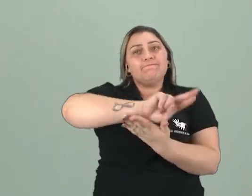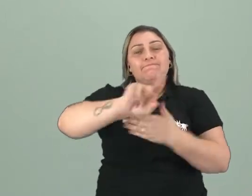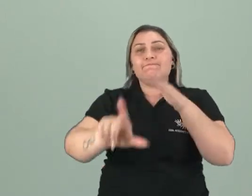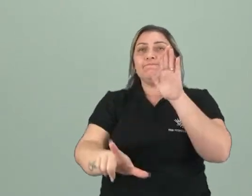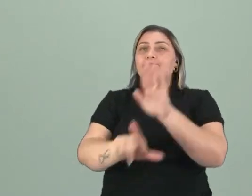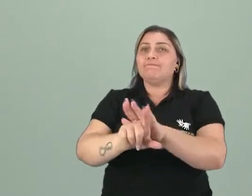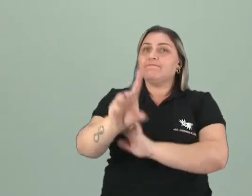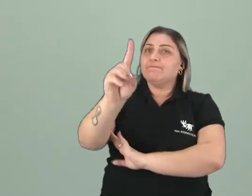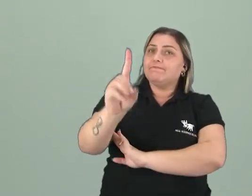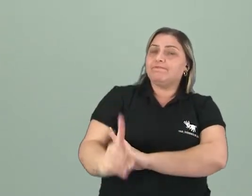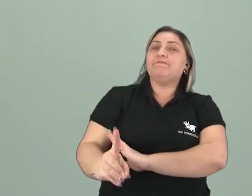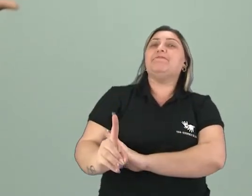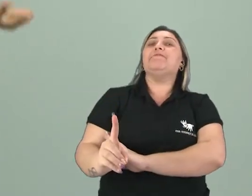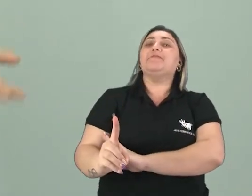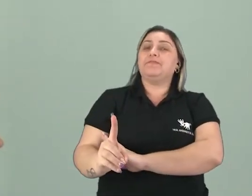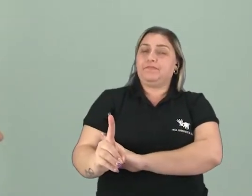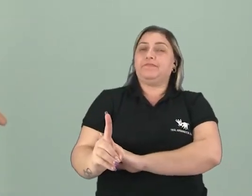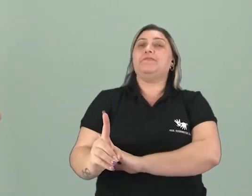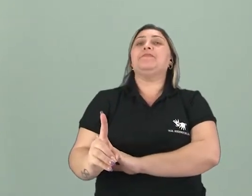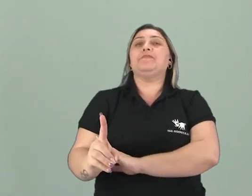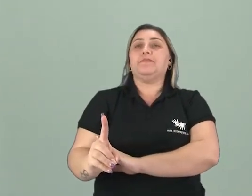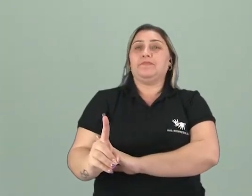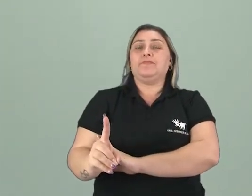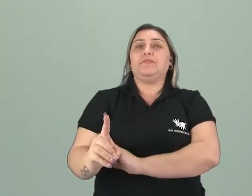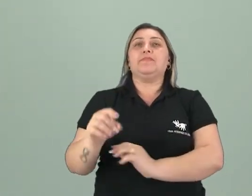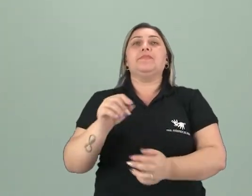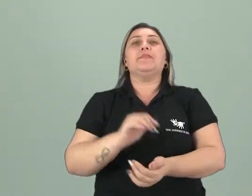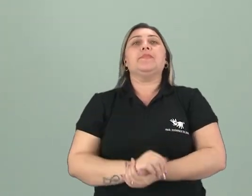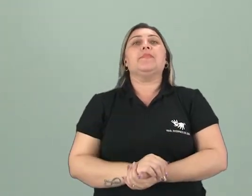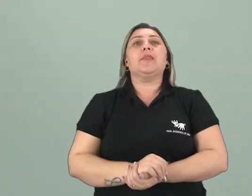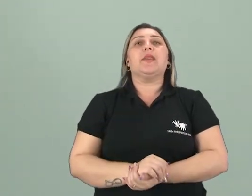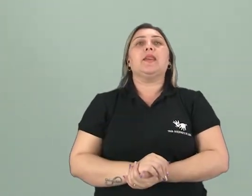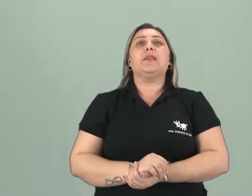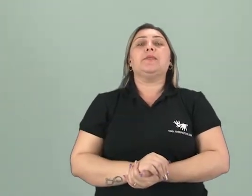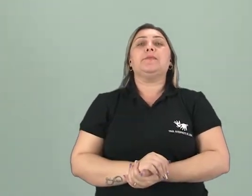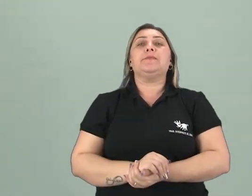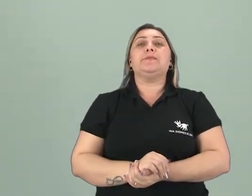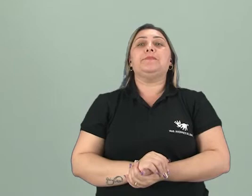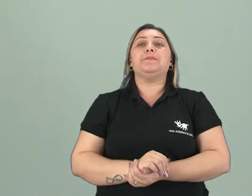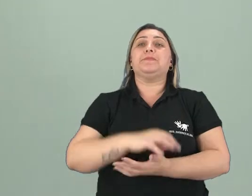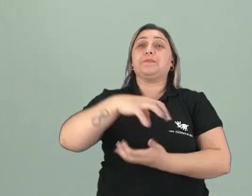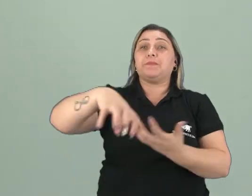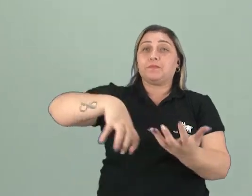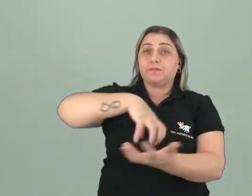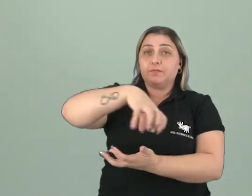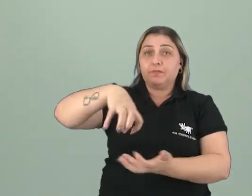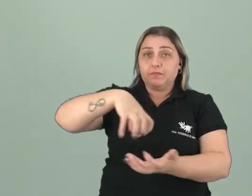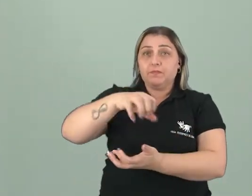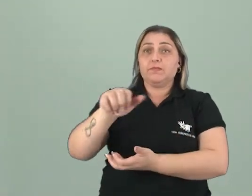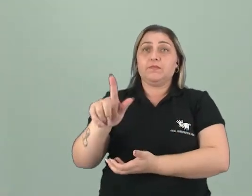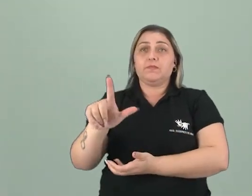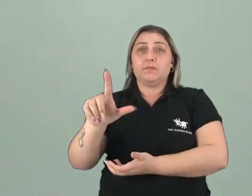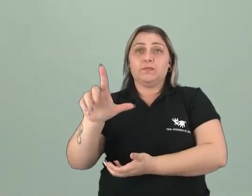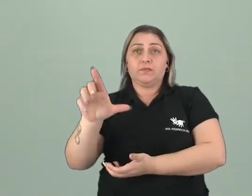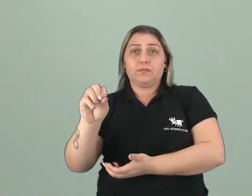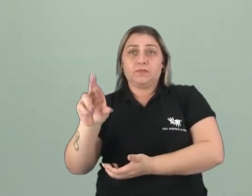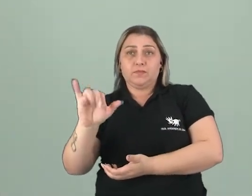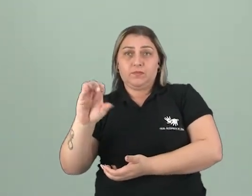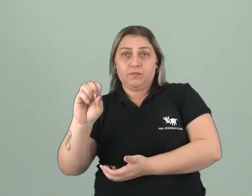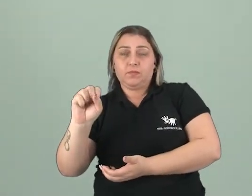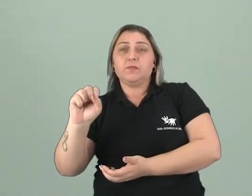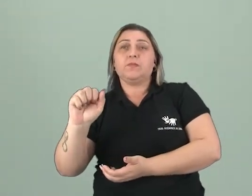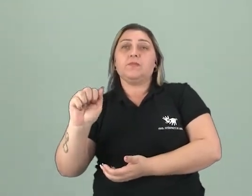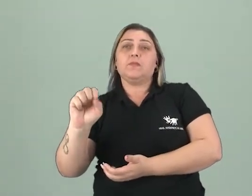de direitos que eles passariam a poder governar. Então, a Revolução Gloriosa vai ser de grande importância nas